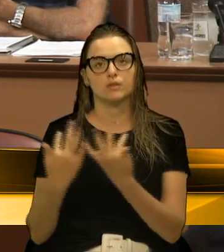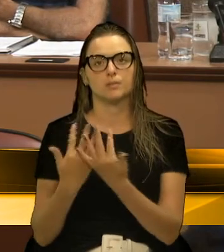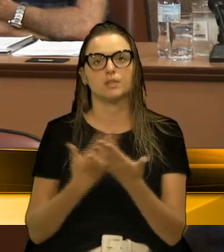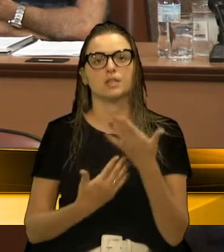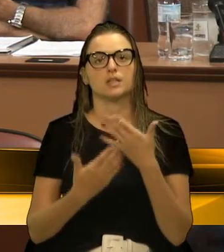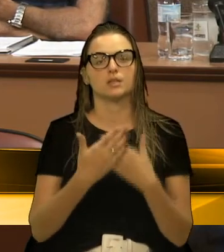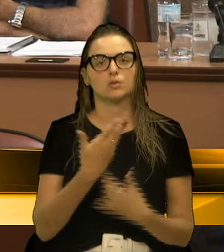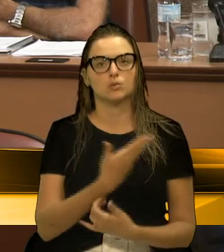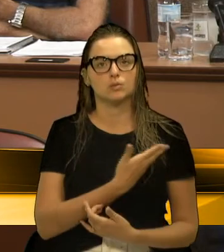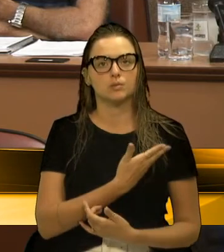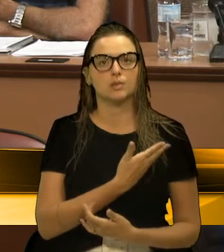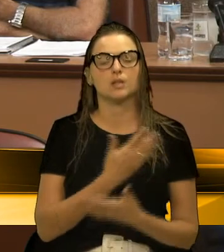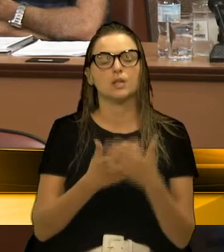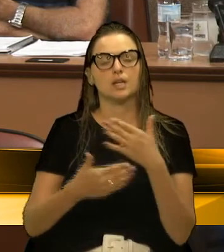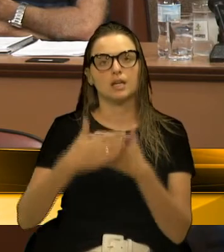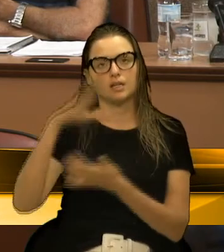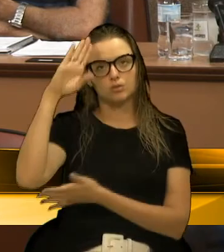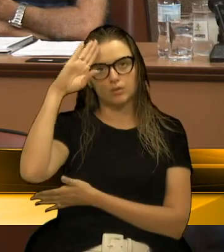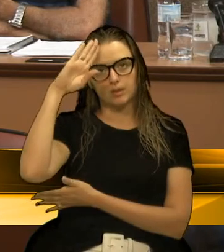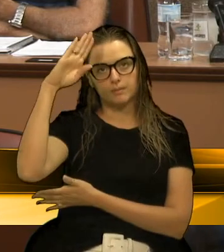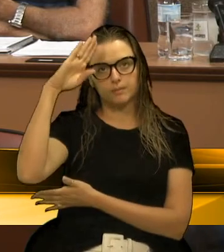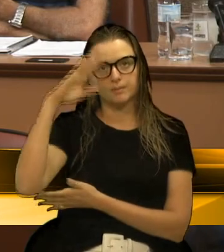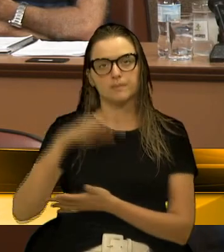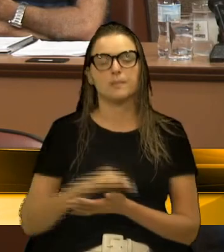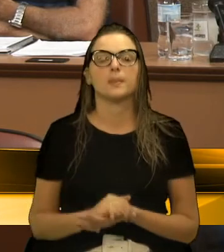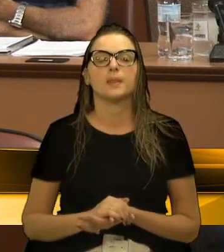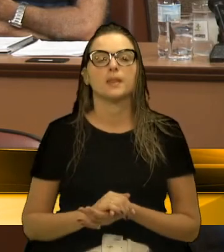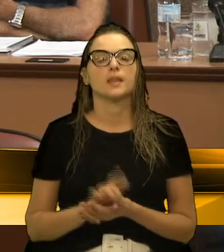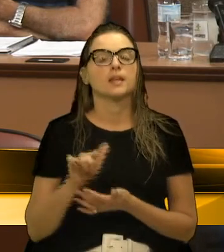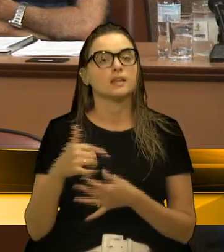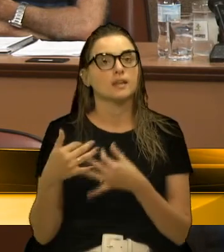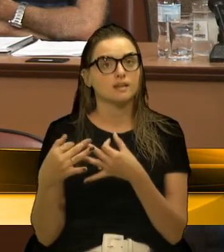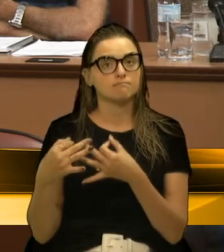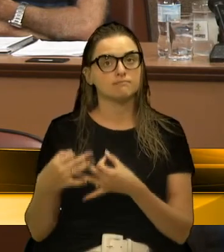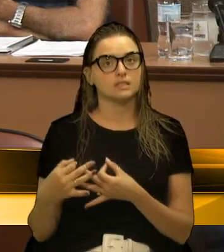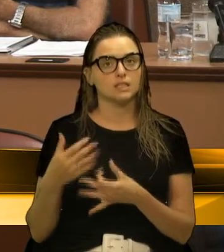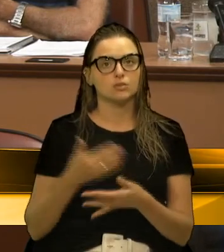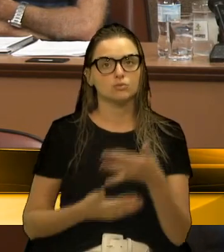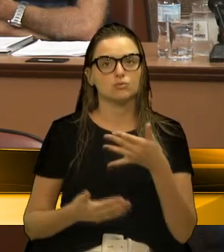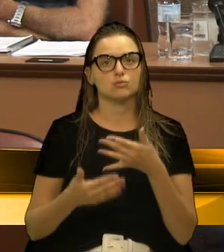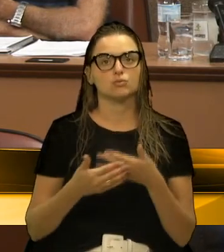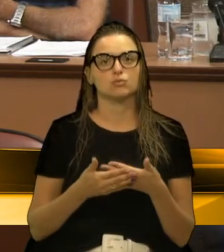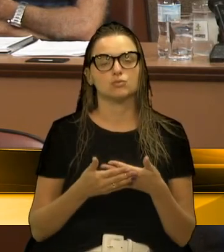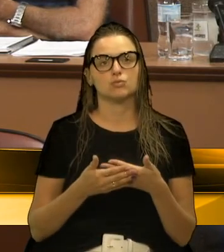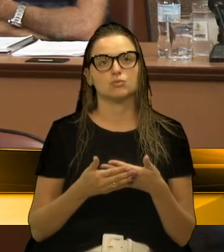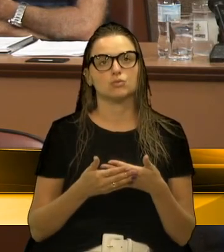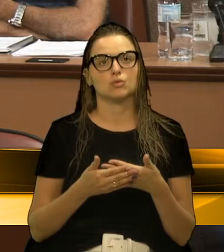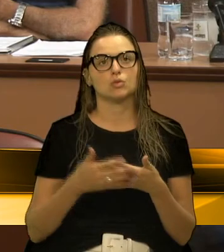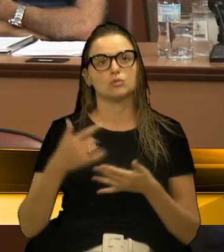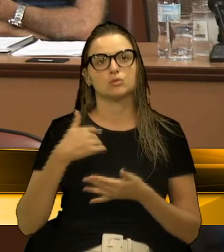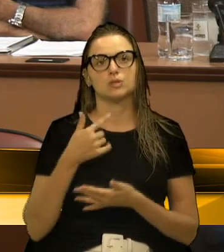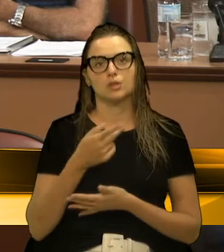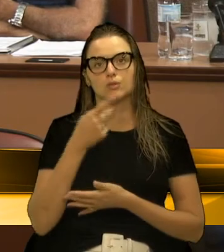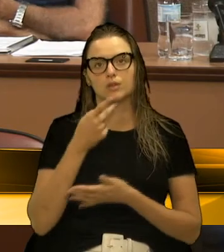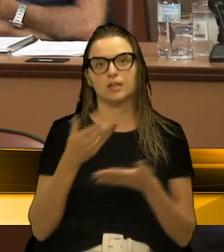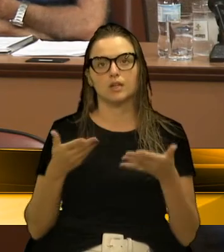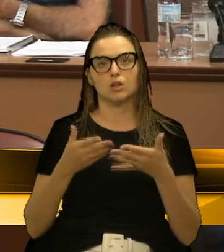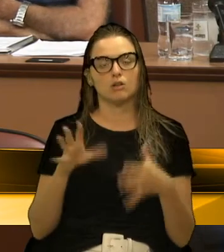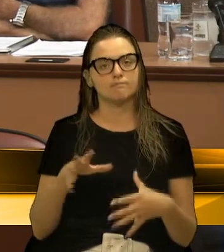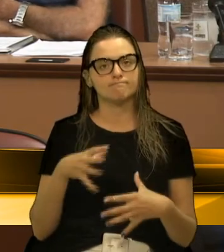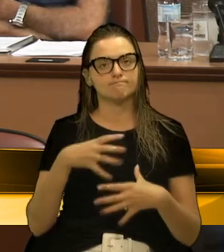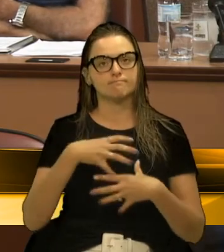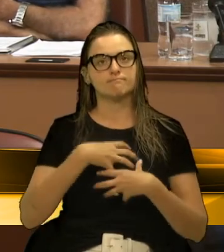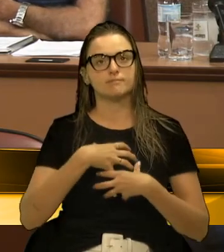ao Exército Brasileiro, que, com certeza, todos estes que citei agora, sentiram e